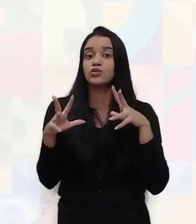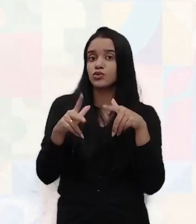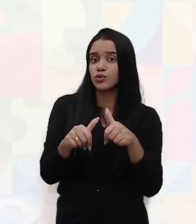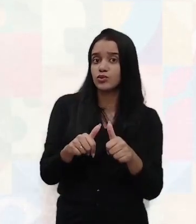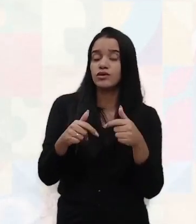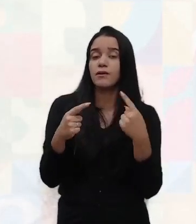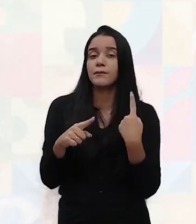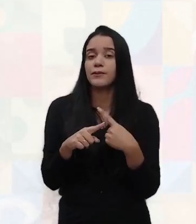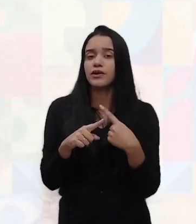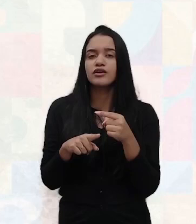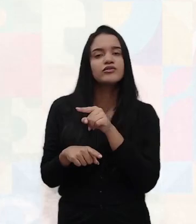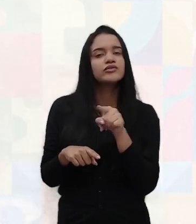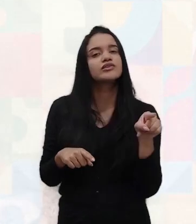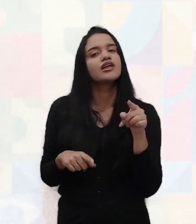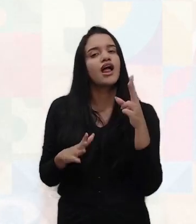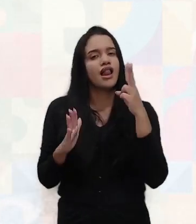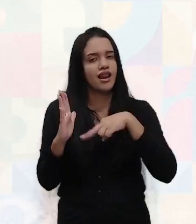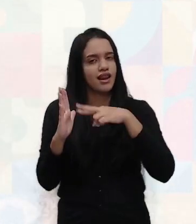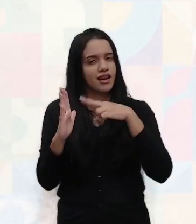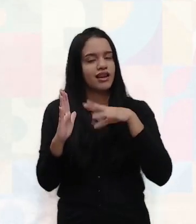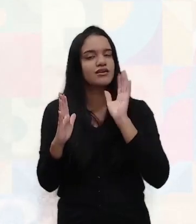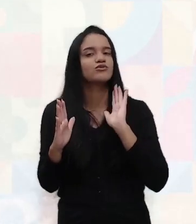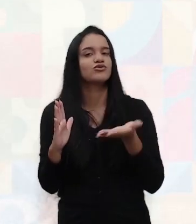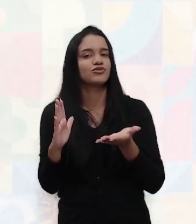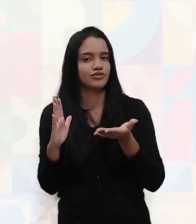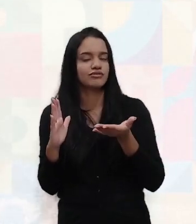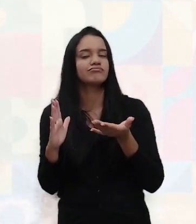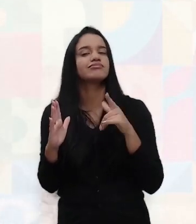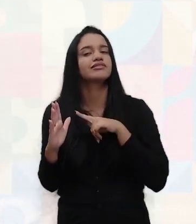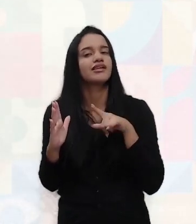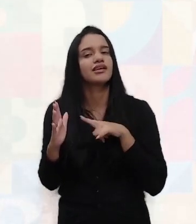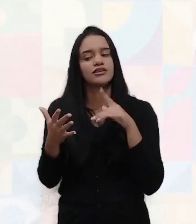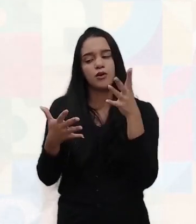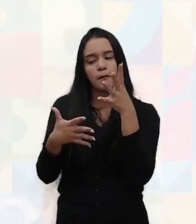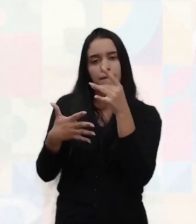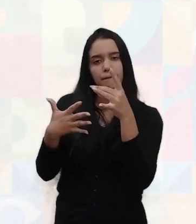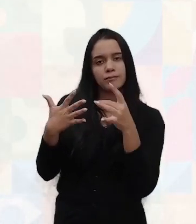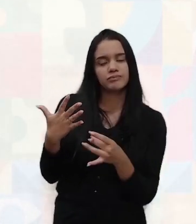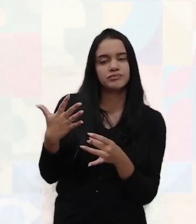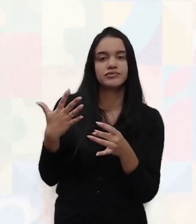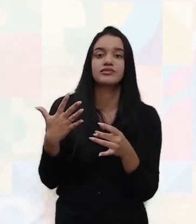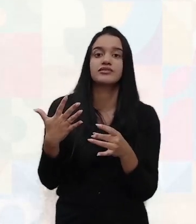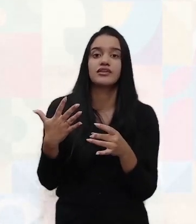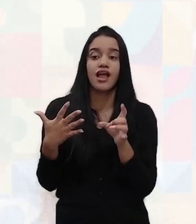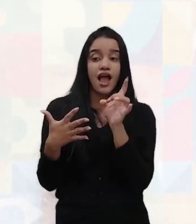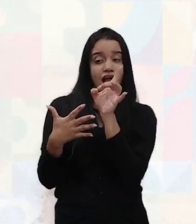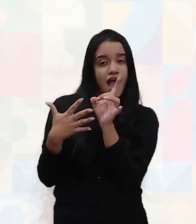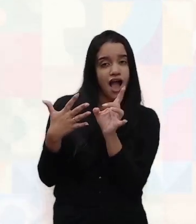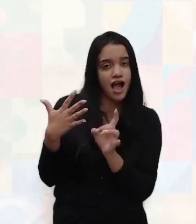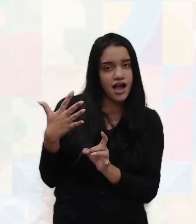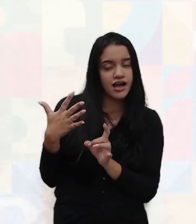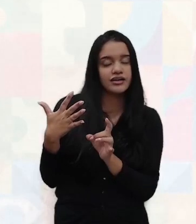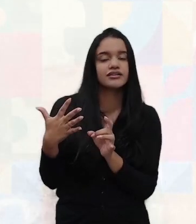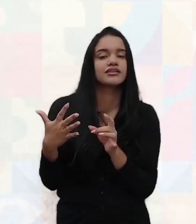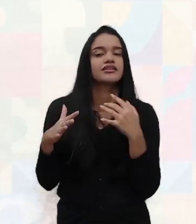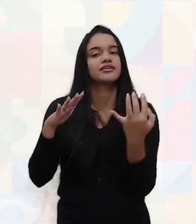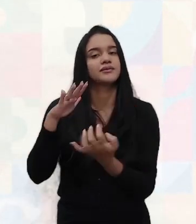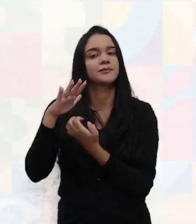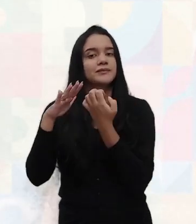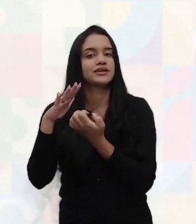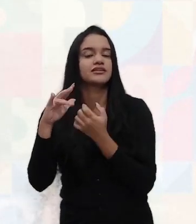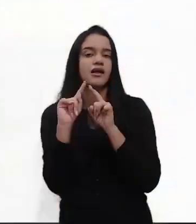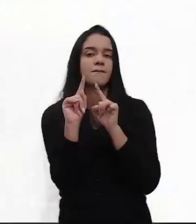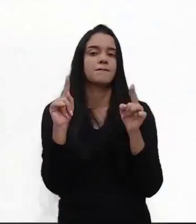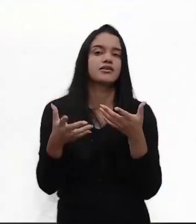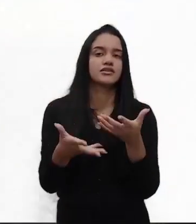porque você, com certeza, já leu o nosso e-book. Lá está detalhadamente, né, cada escopo de cada empresa. Mas eu